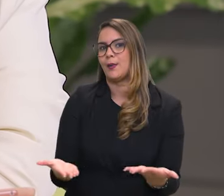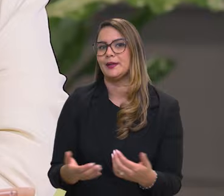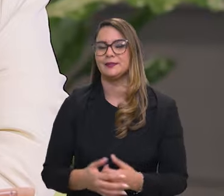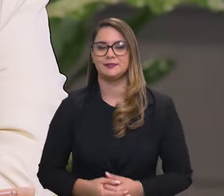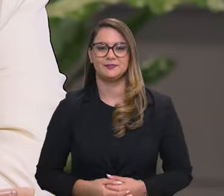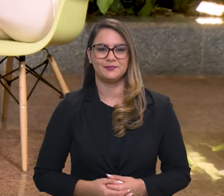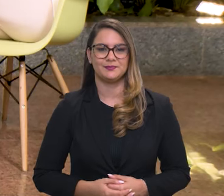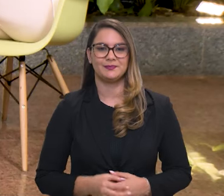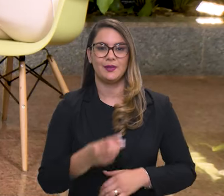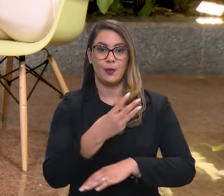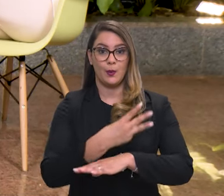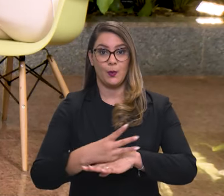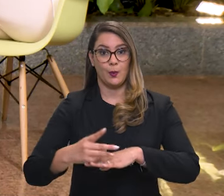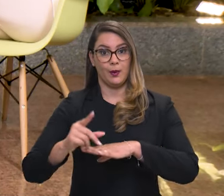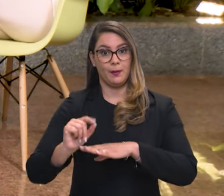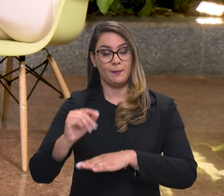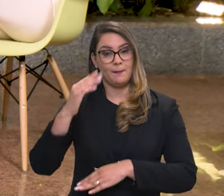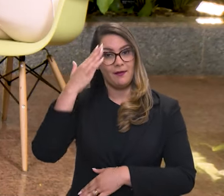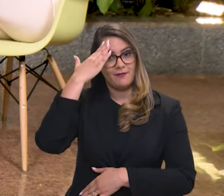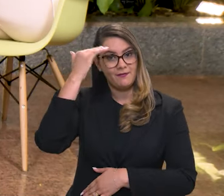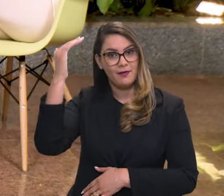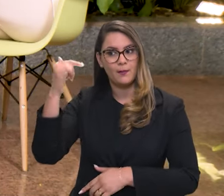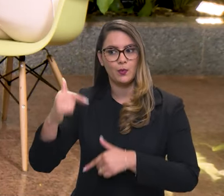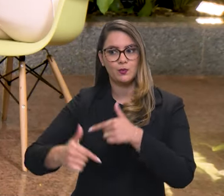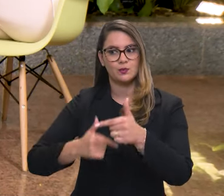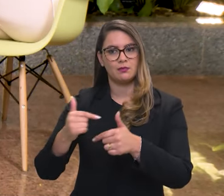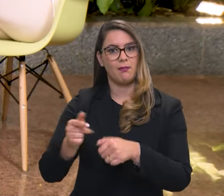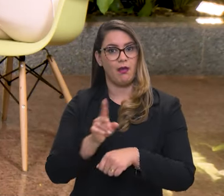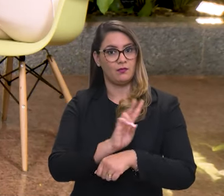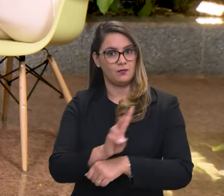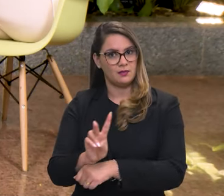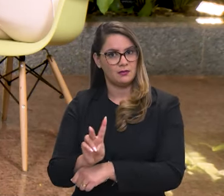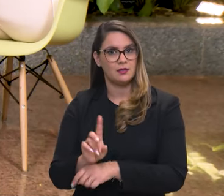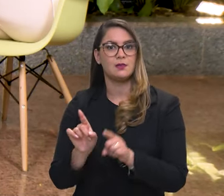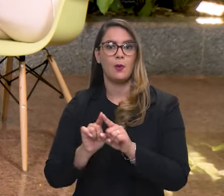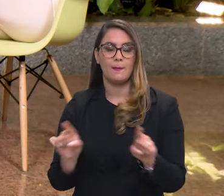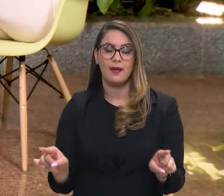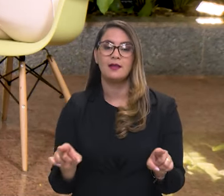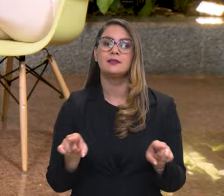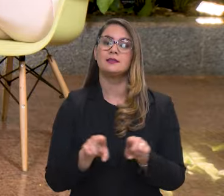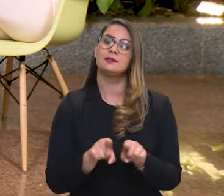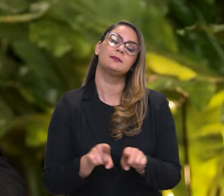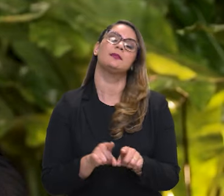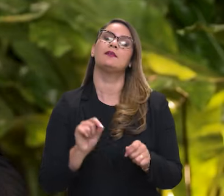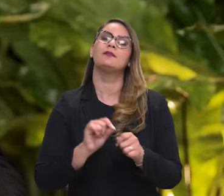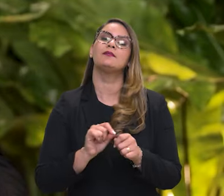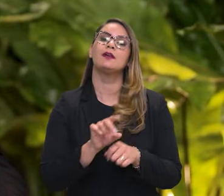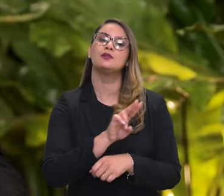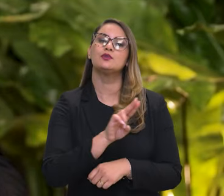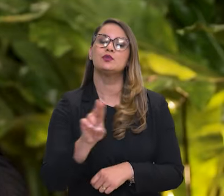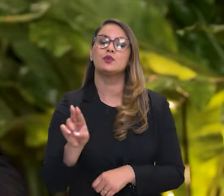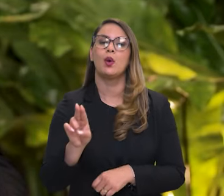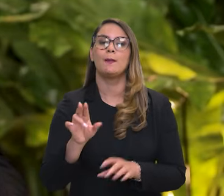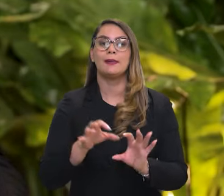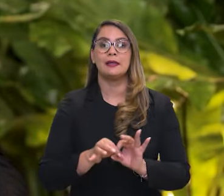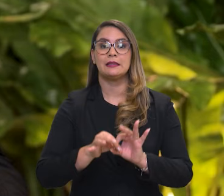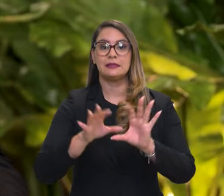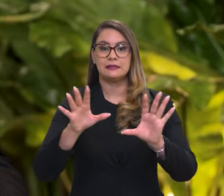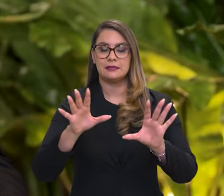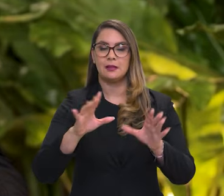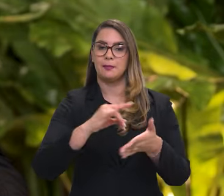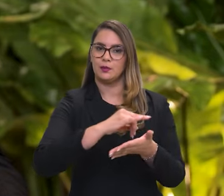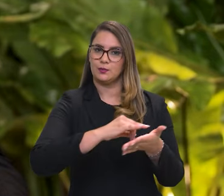setor? O IBAMA é conhecido pelo seu trabalho de fiscalização, mas o IBAMA também faz o chamado